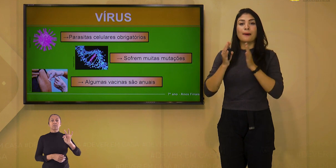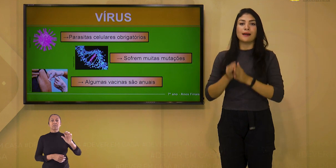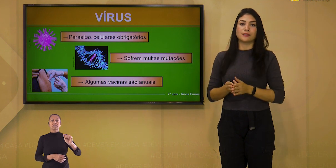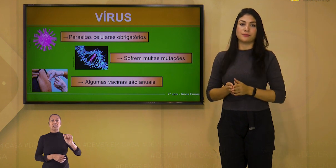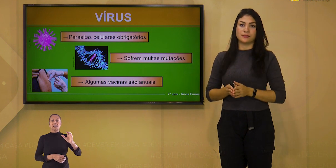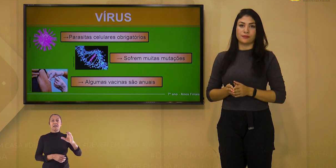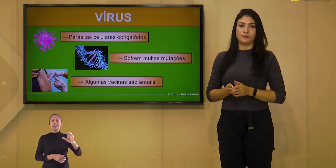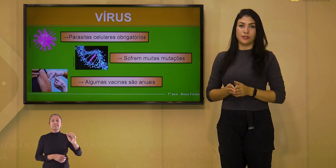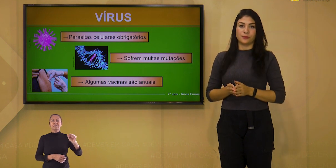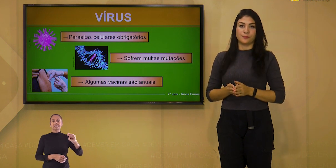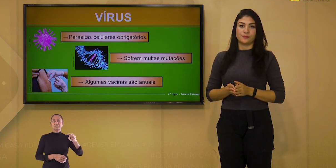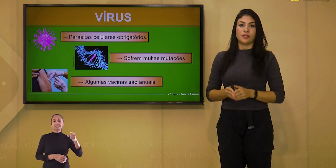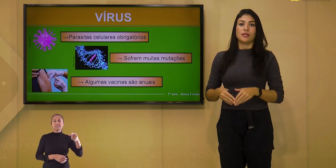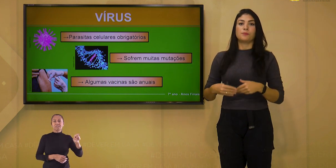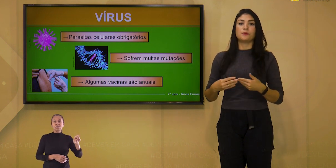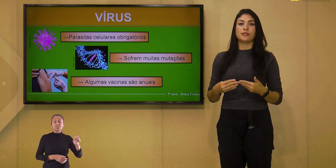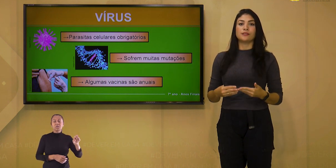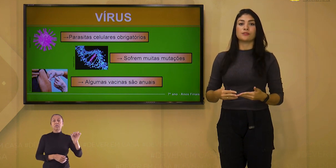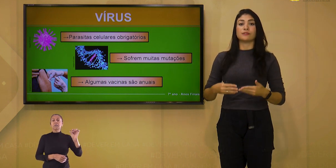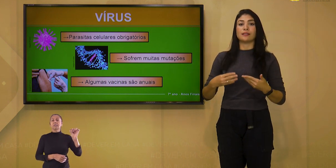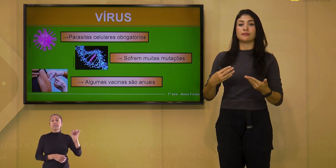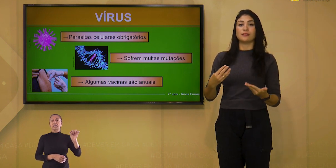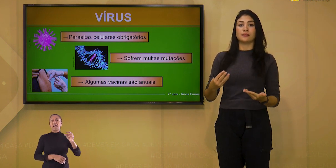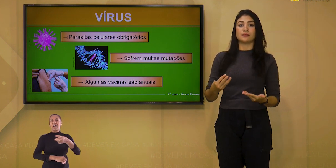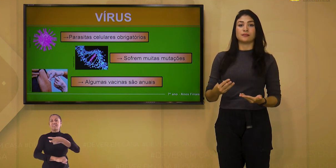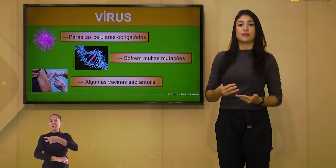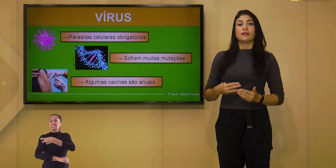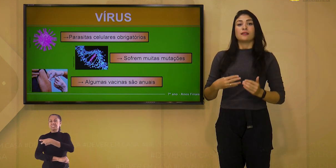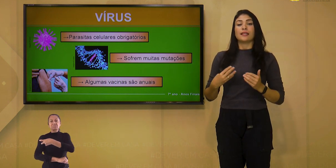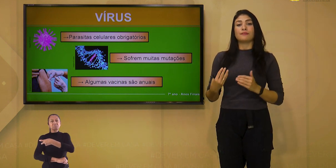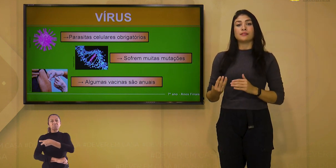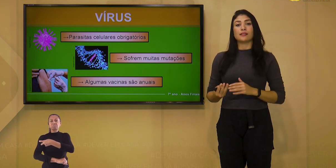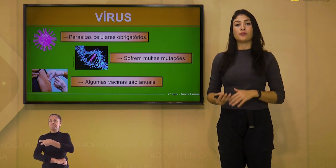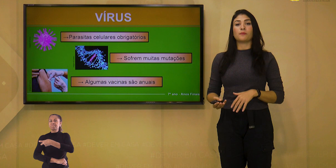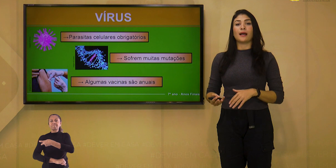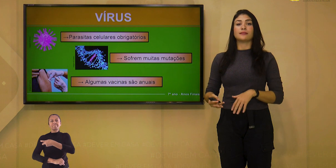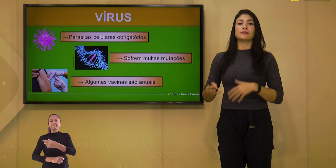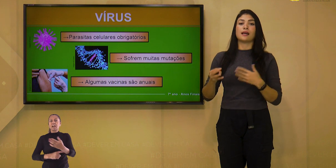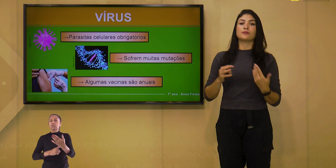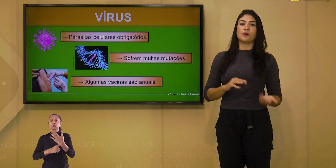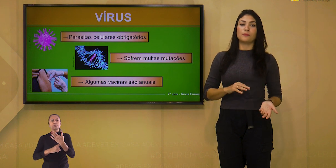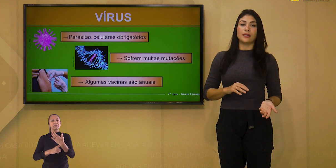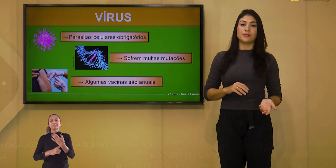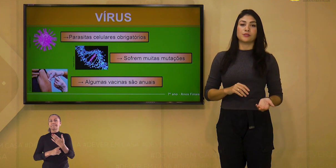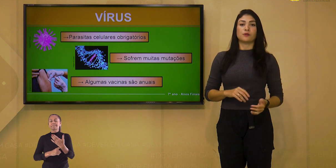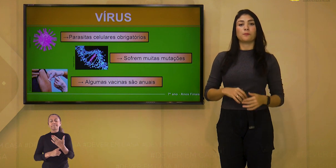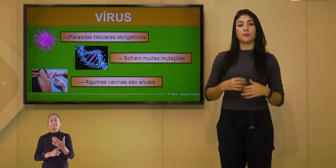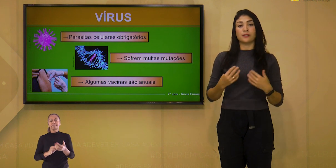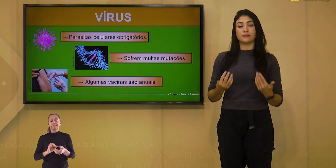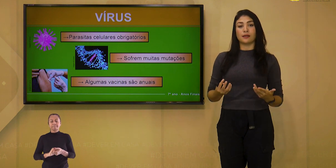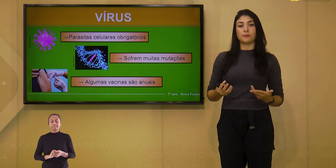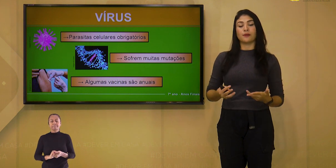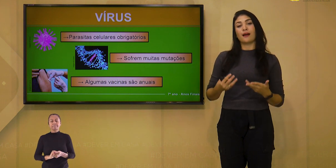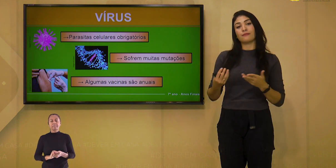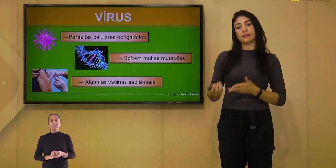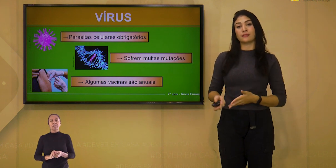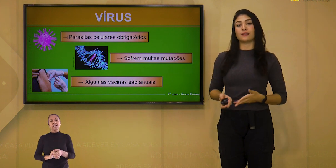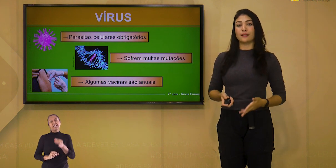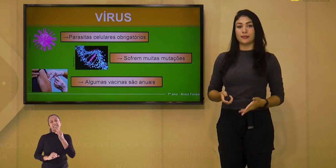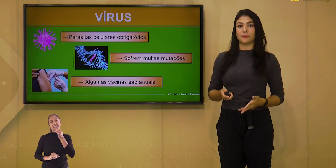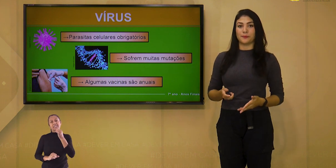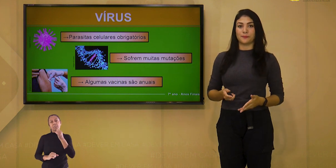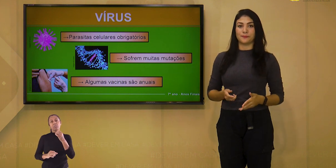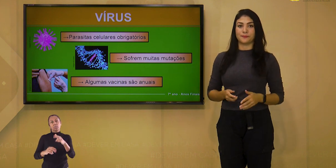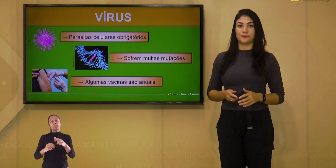vacina para de fazer efeito. E por isso, as vacinas devem ser tomadas anualmente, como por exemplo, a